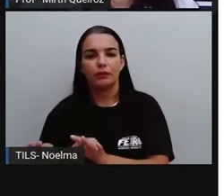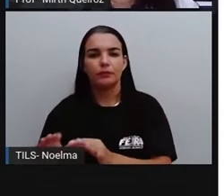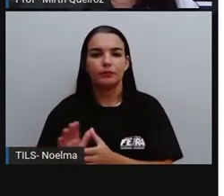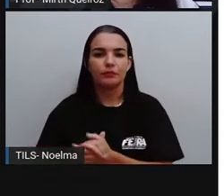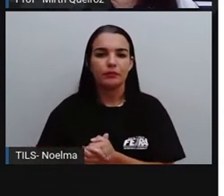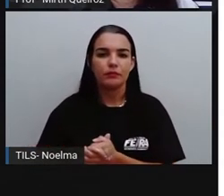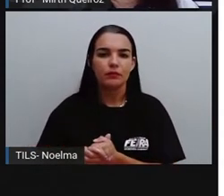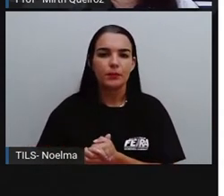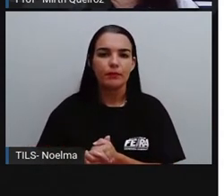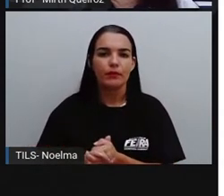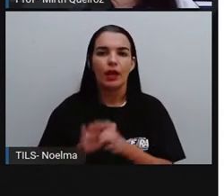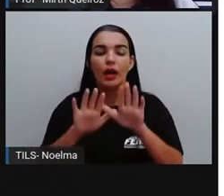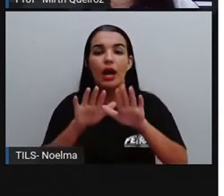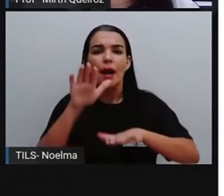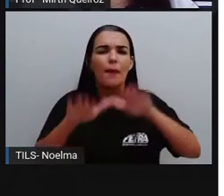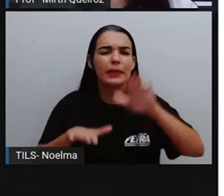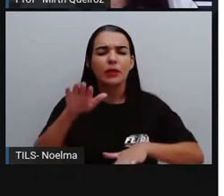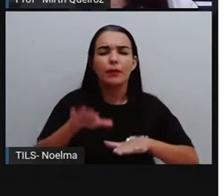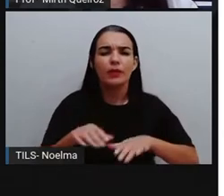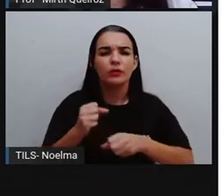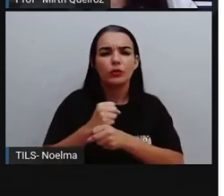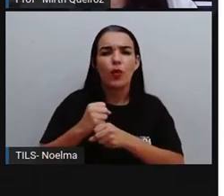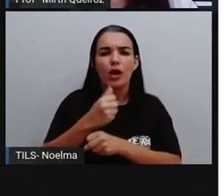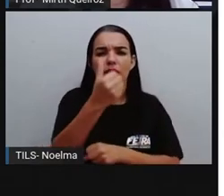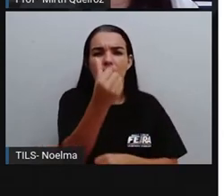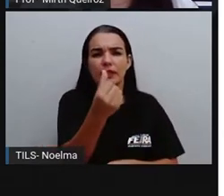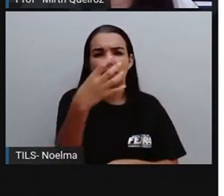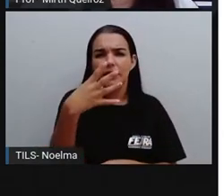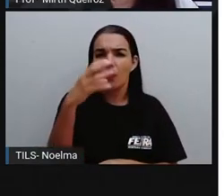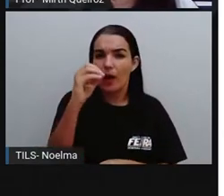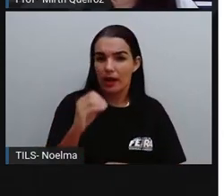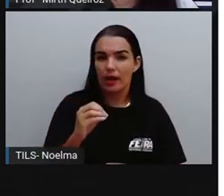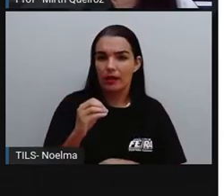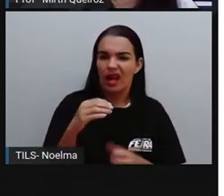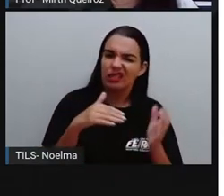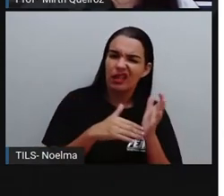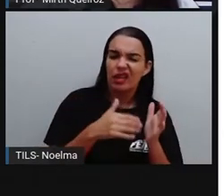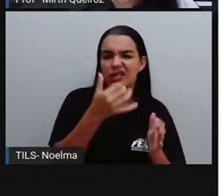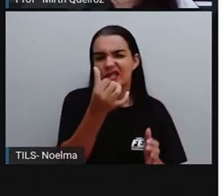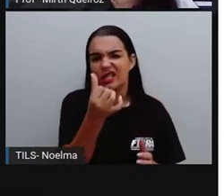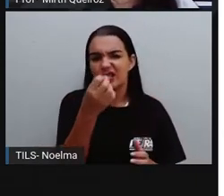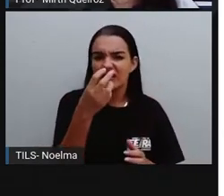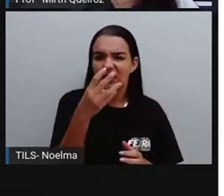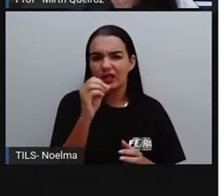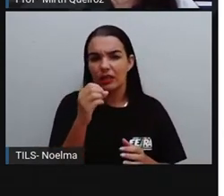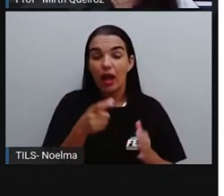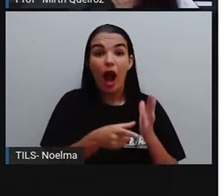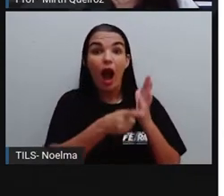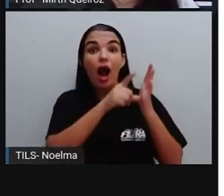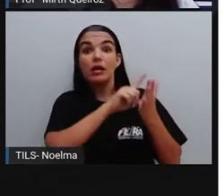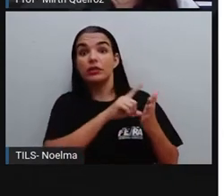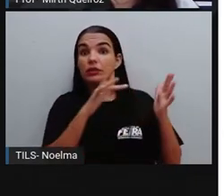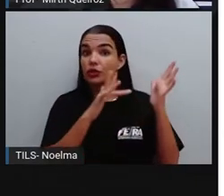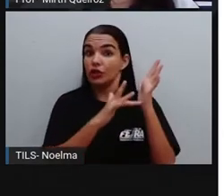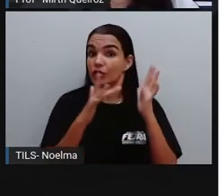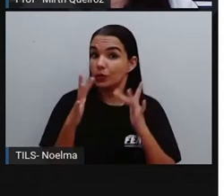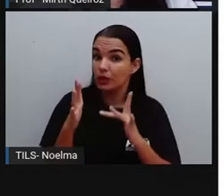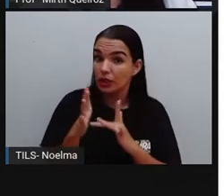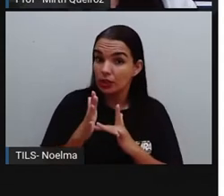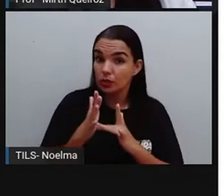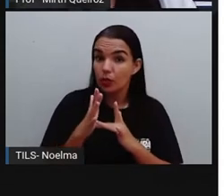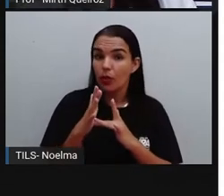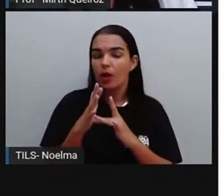640 e 630 antes de Cristo, né? Isso porque o ano era